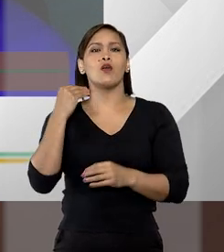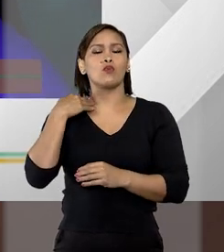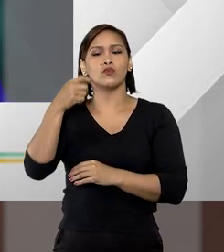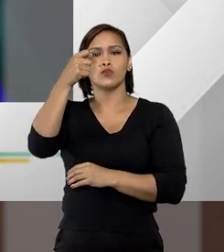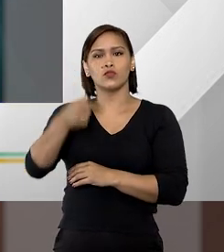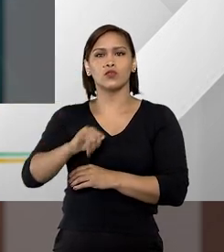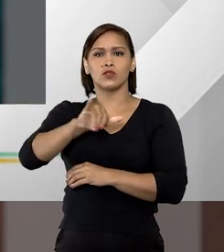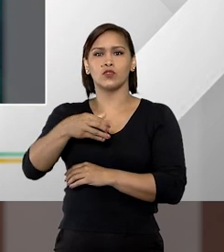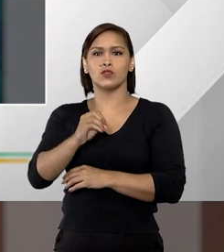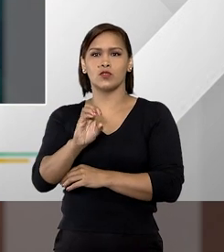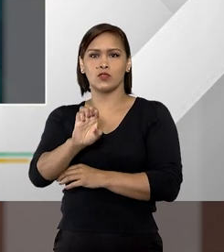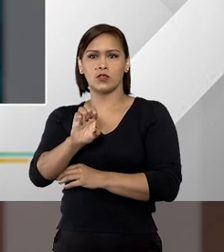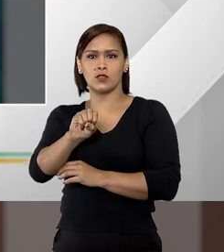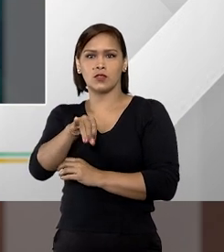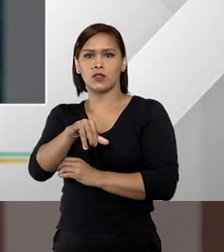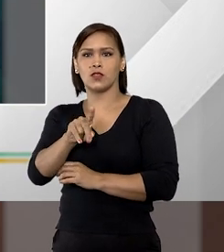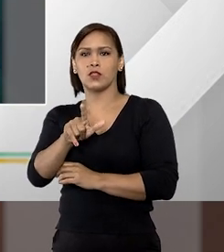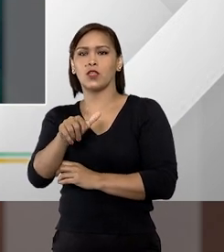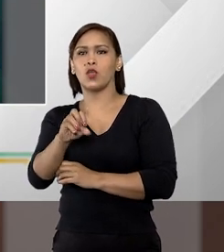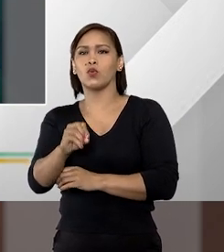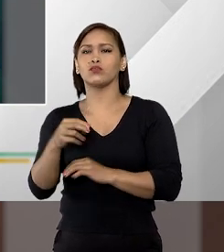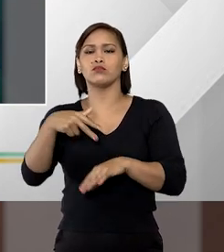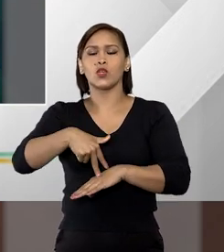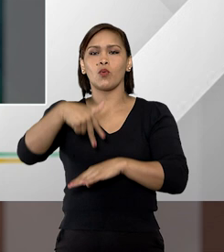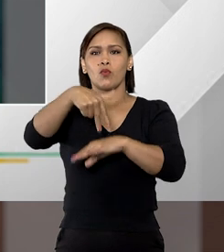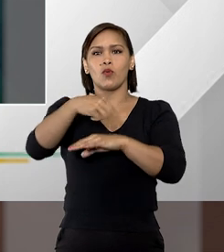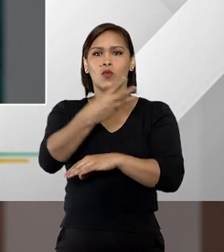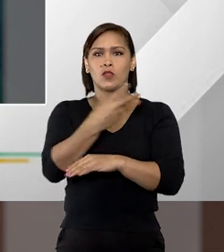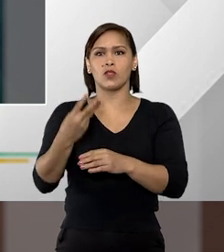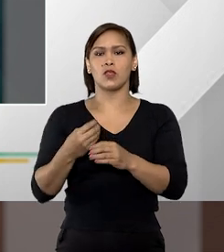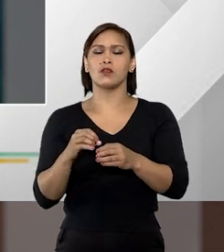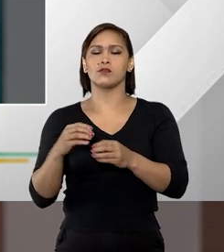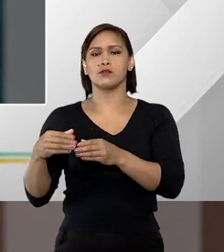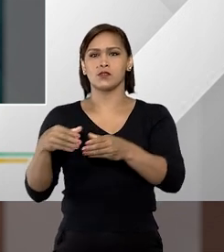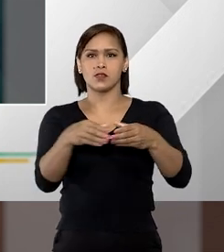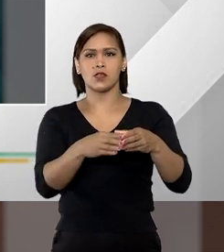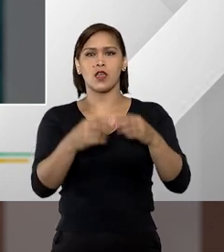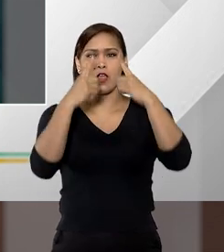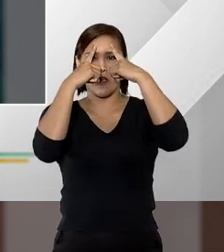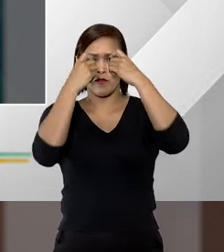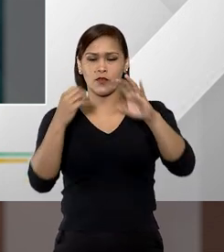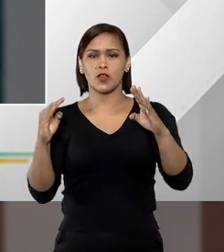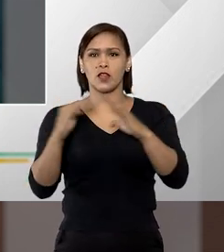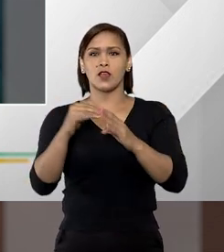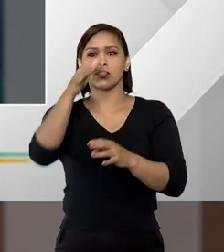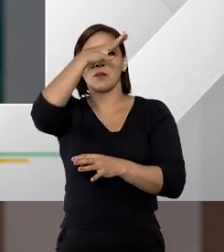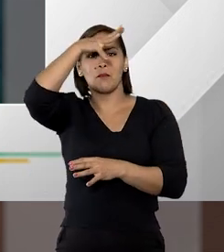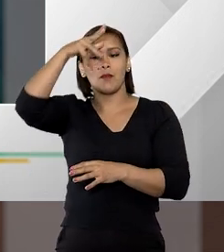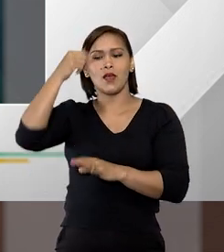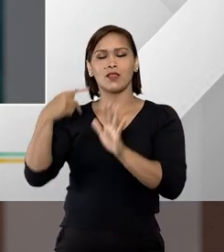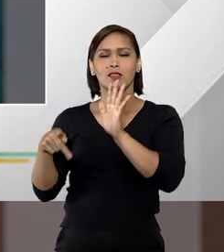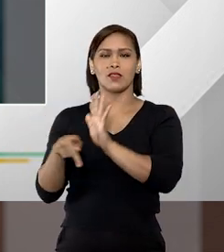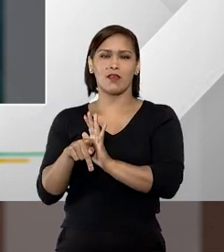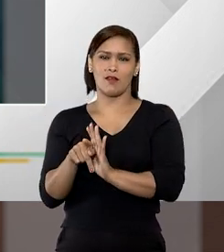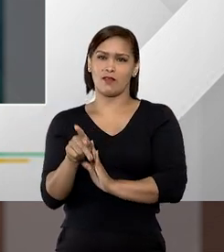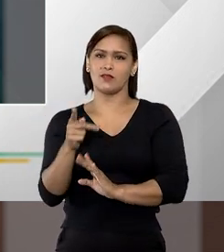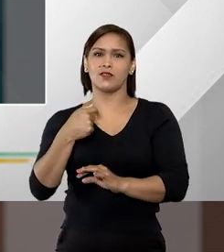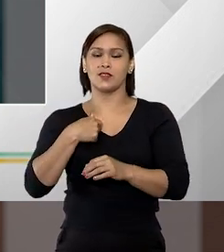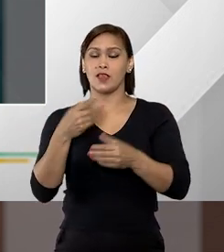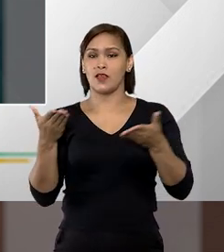Jorcenildo Dourado, titular do Terceiro Juizado de Violência Doméstica de Manaus, no Amazonas.